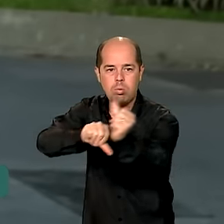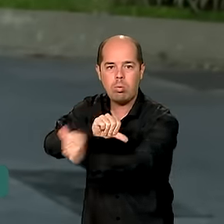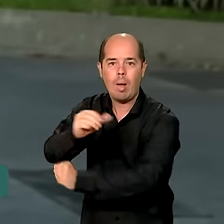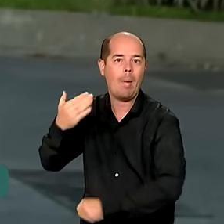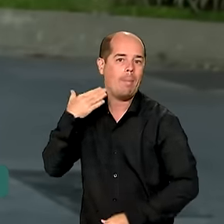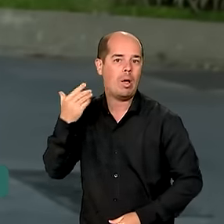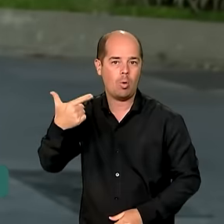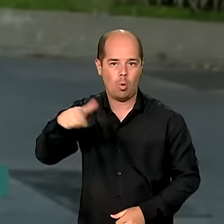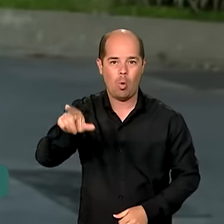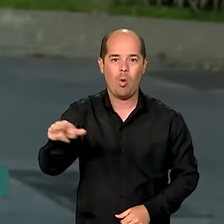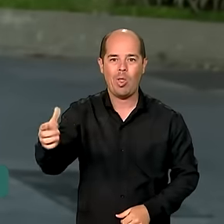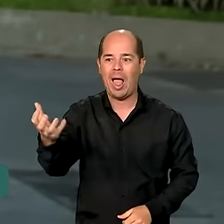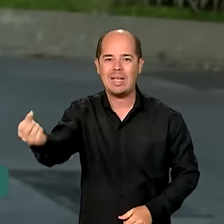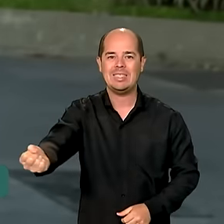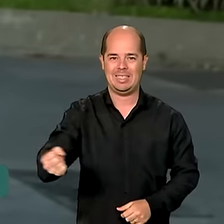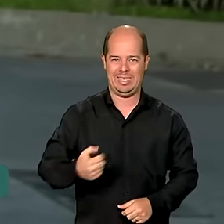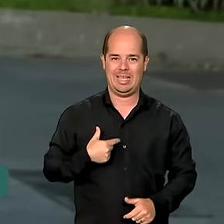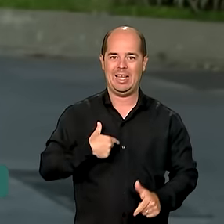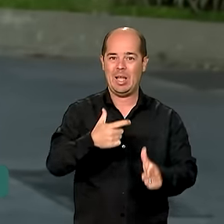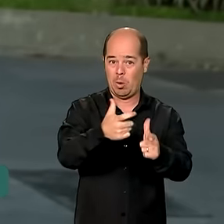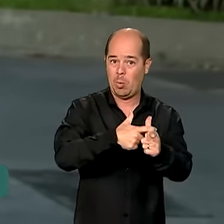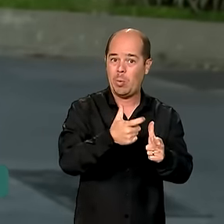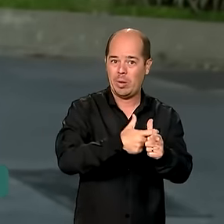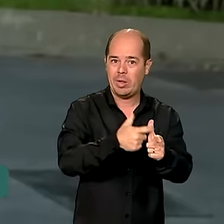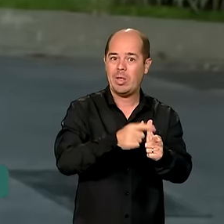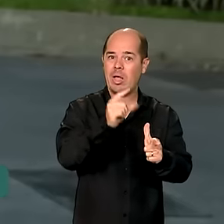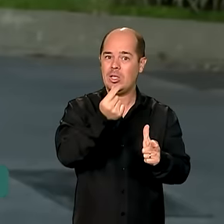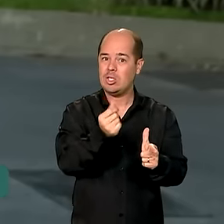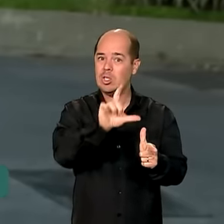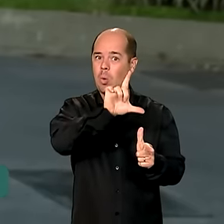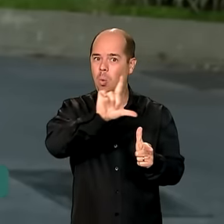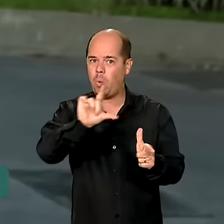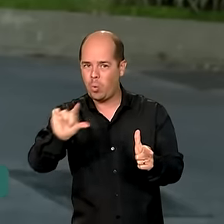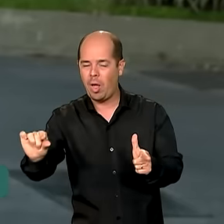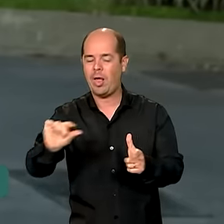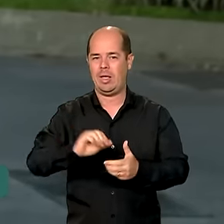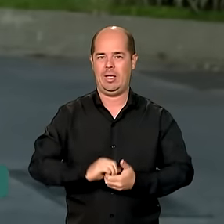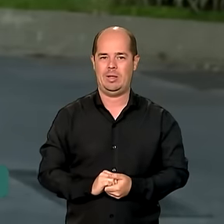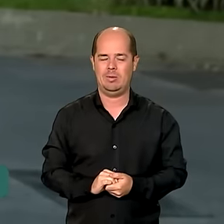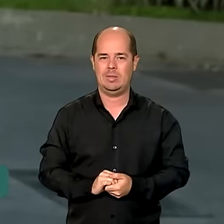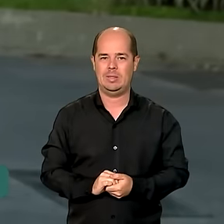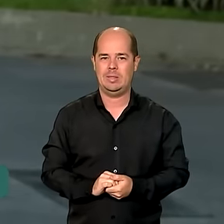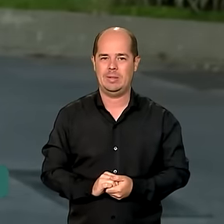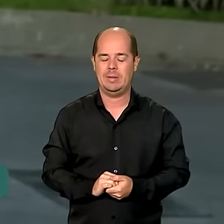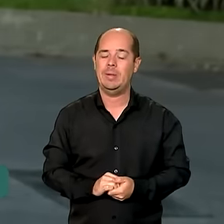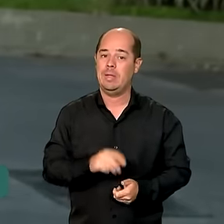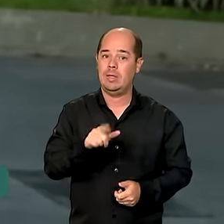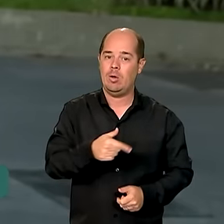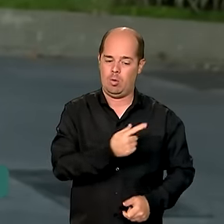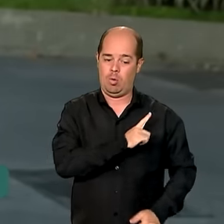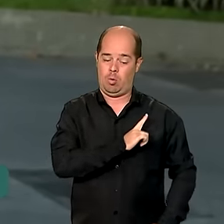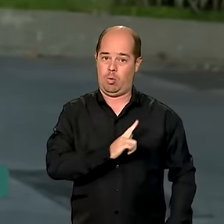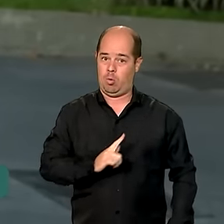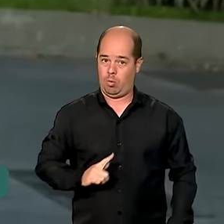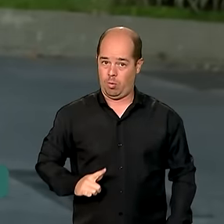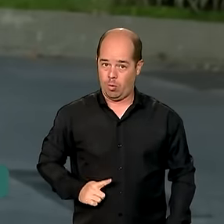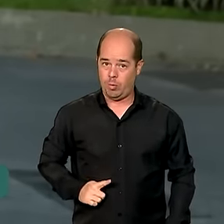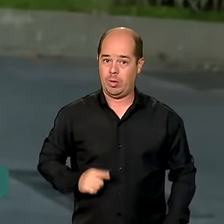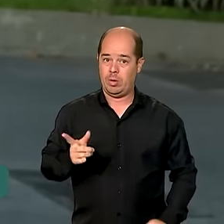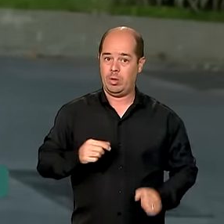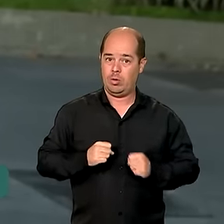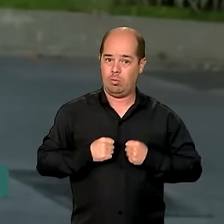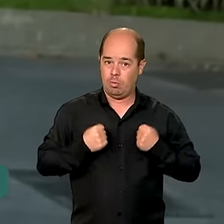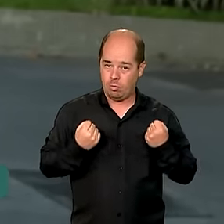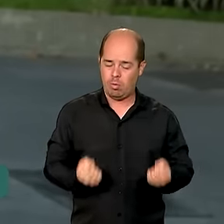governo federal, que tem o objetivo de reduzir as dívidas das famílias e das empresas. Com início, no ano passado,